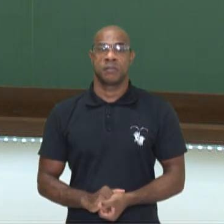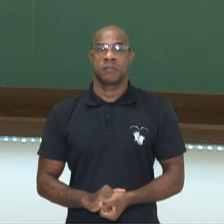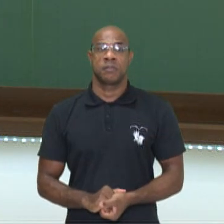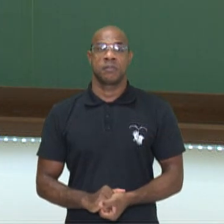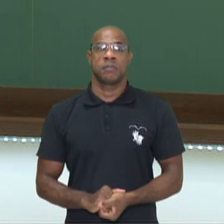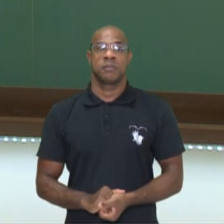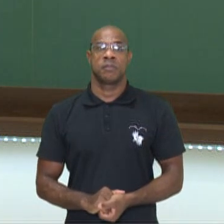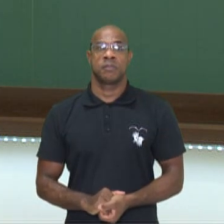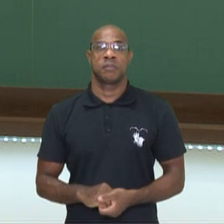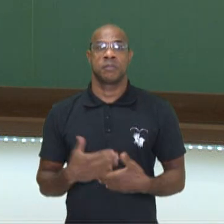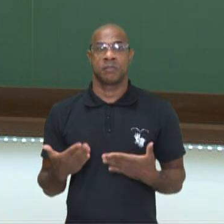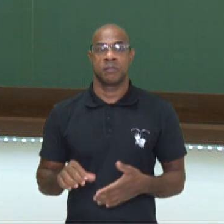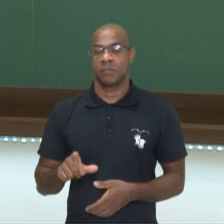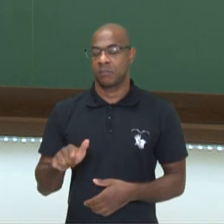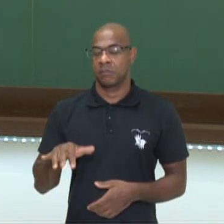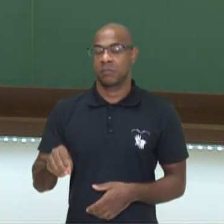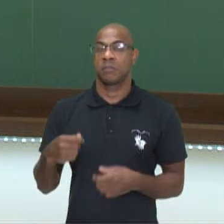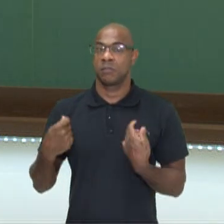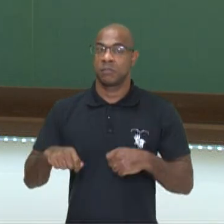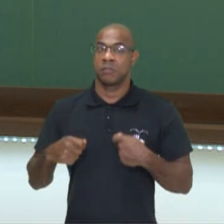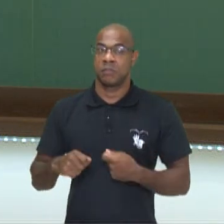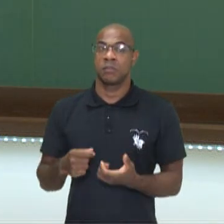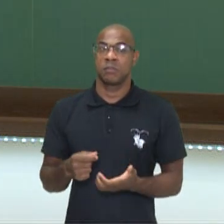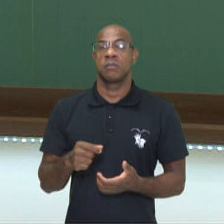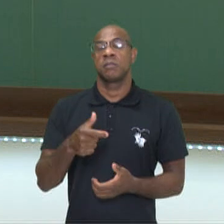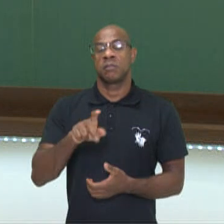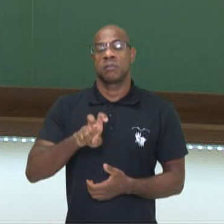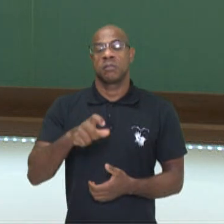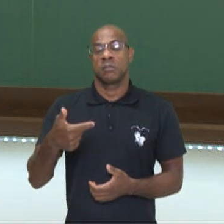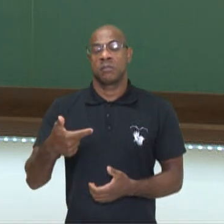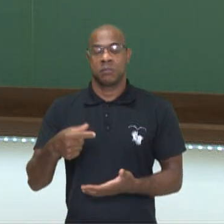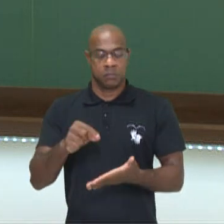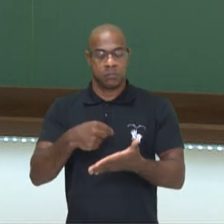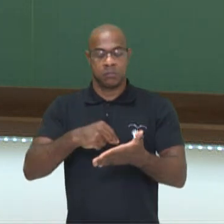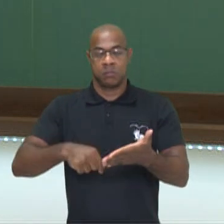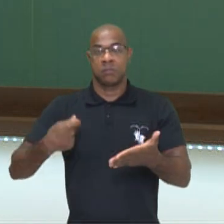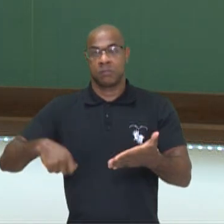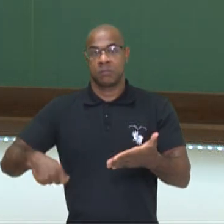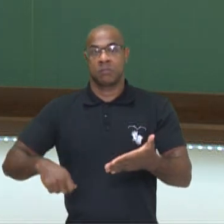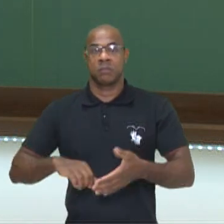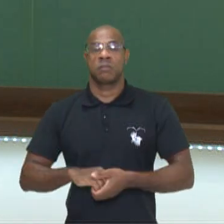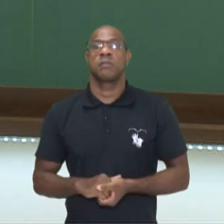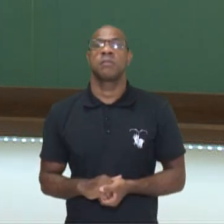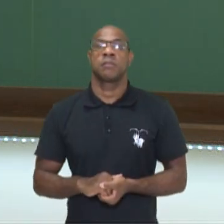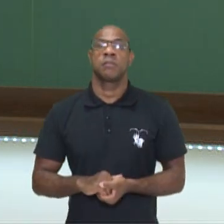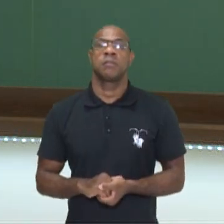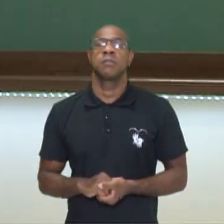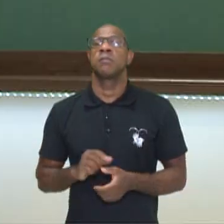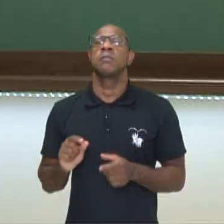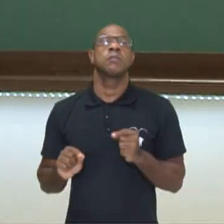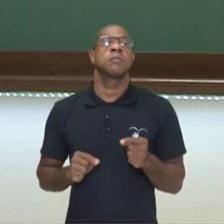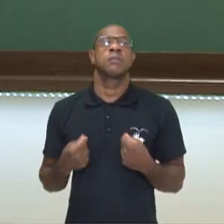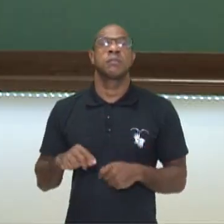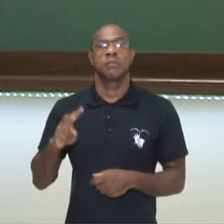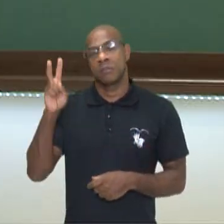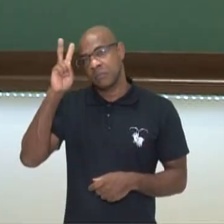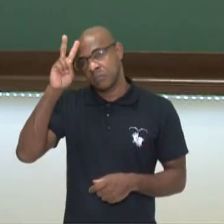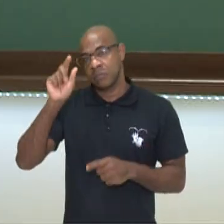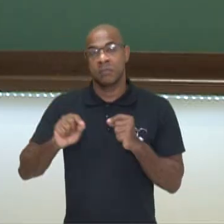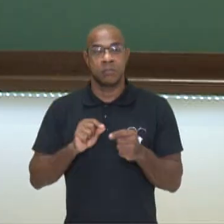Então, Luciano deverá acertar 52 questões. Beleza? Então, o você precisa se lembrar?